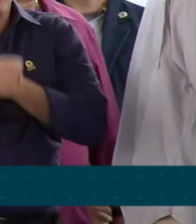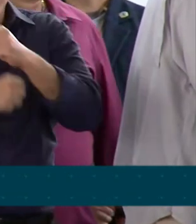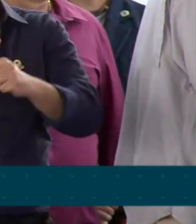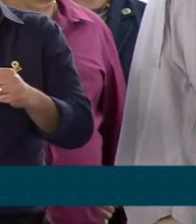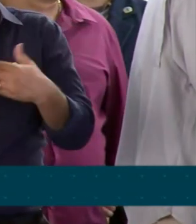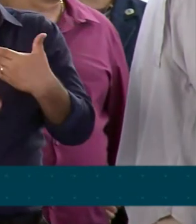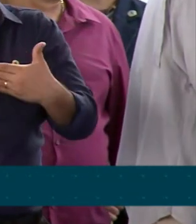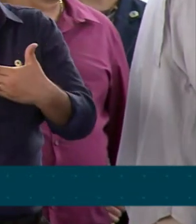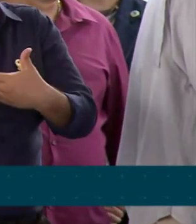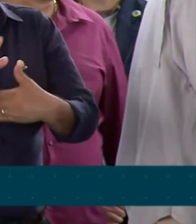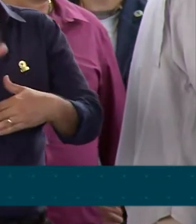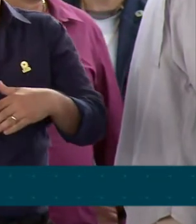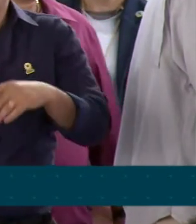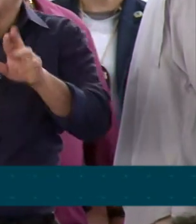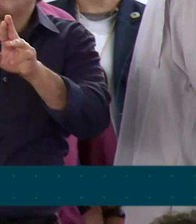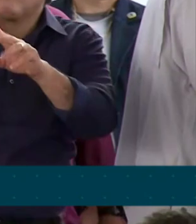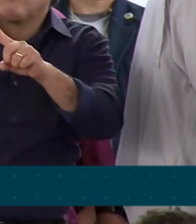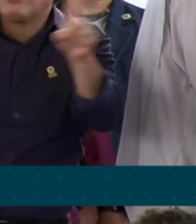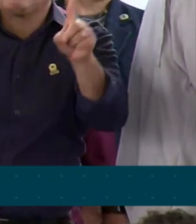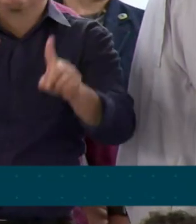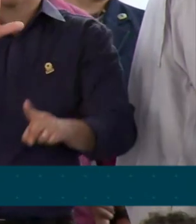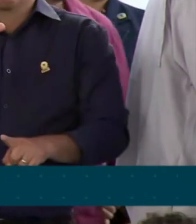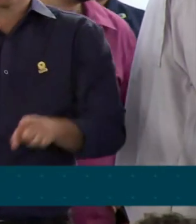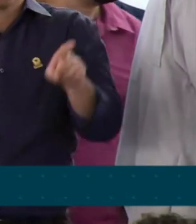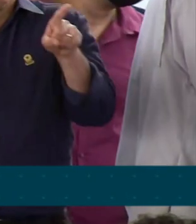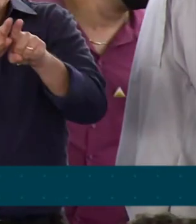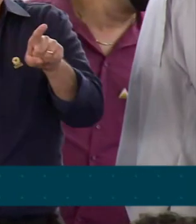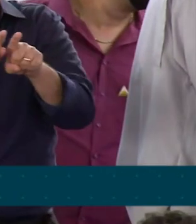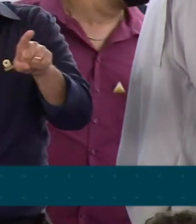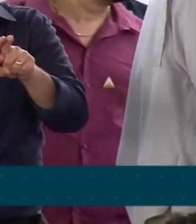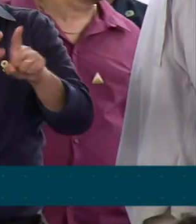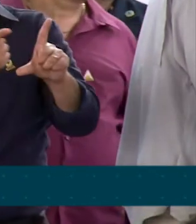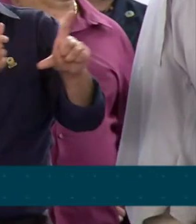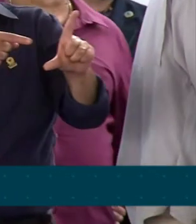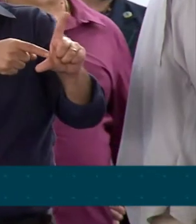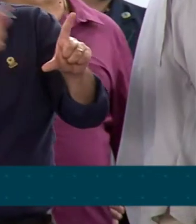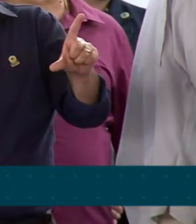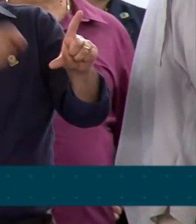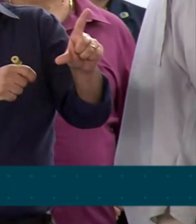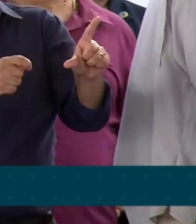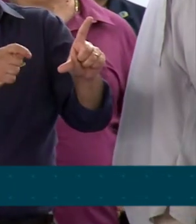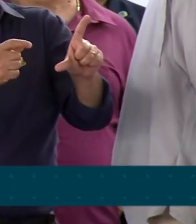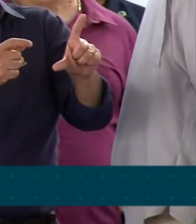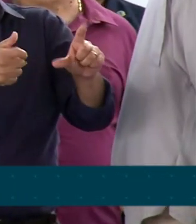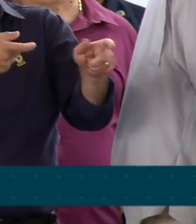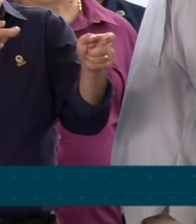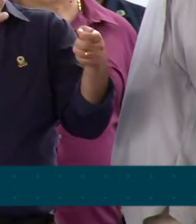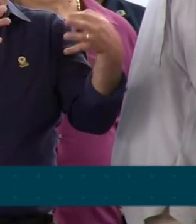com valores diferentes, até que a economia realmente possa pegar em nosso país.